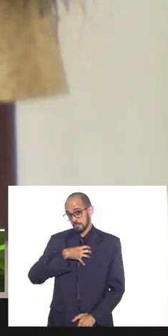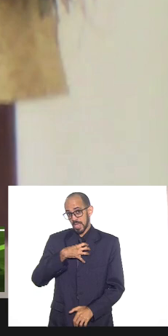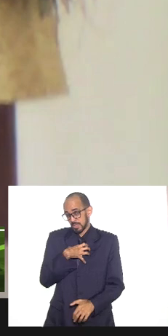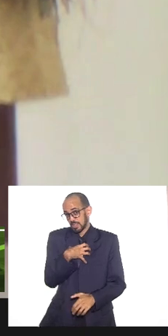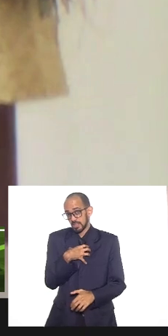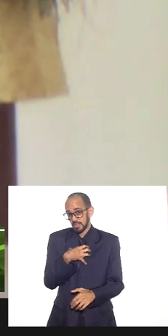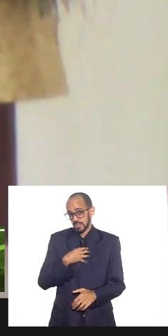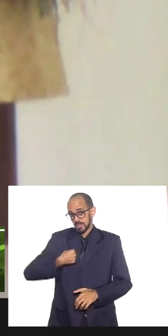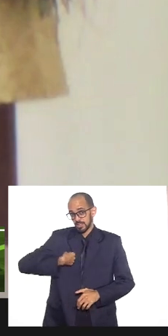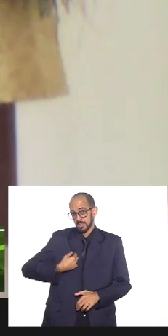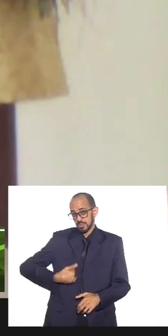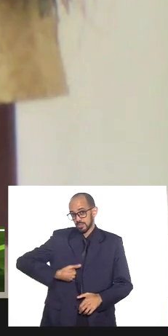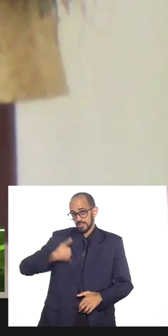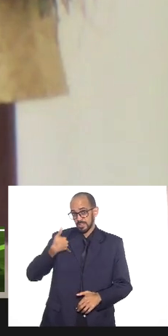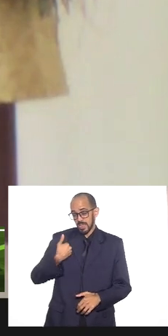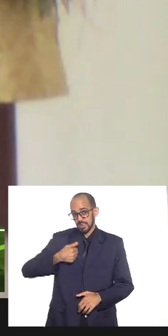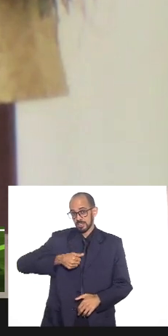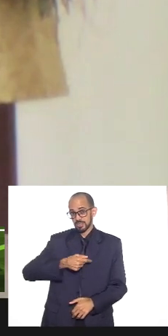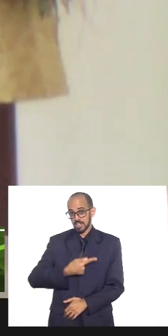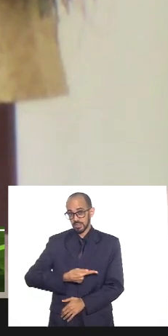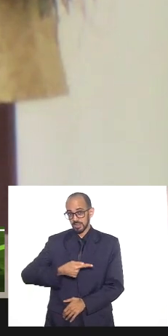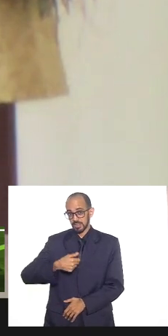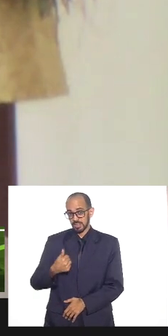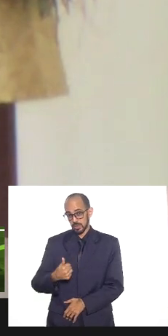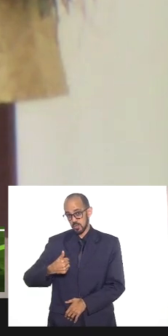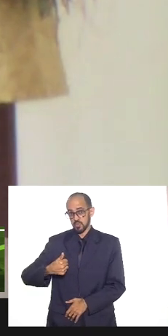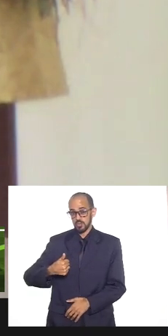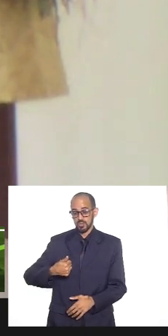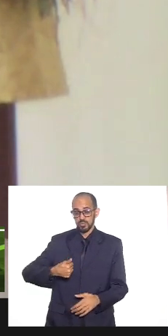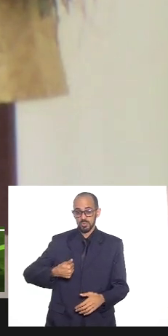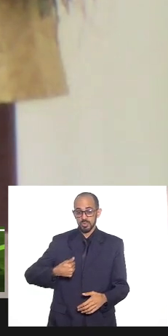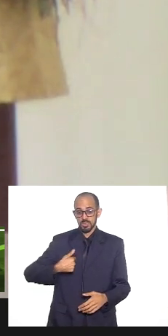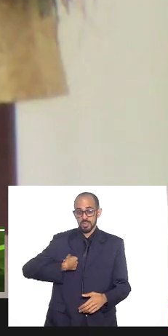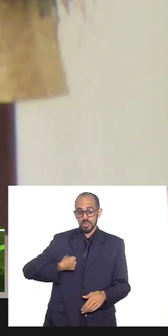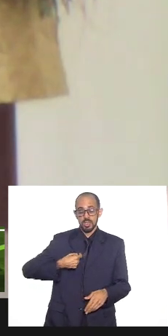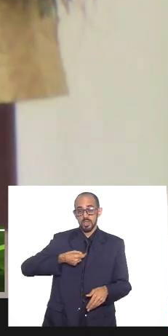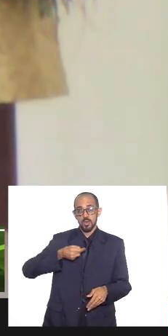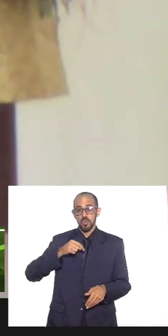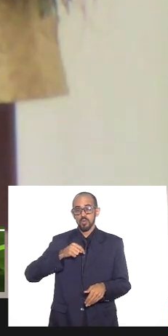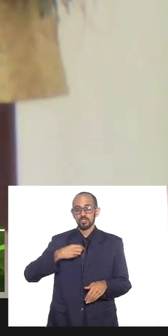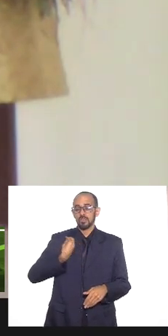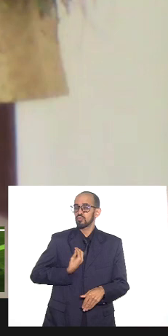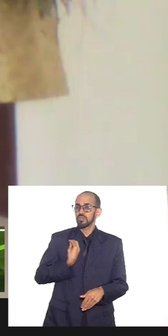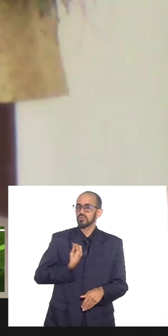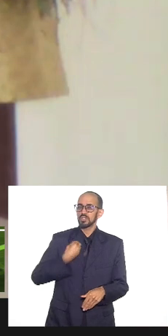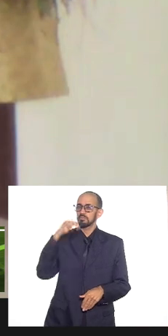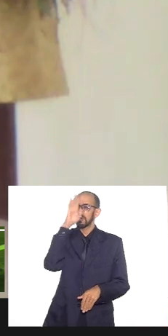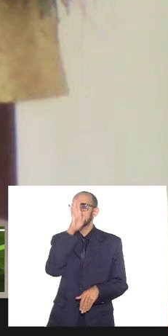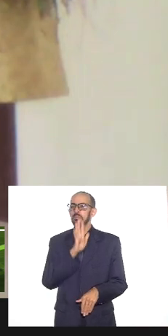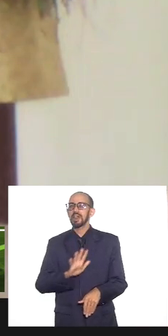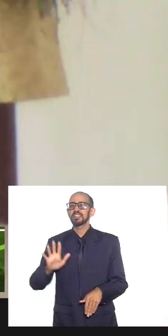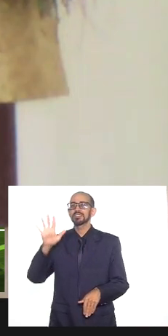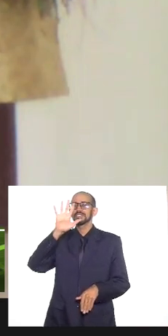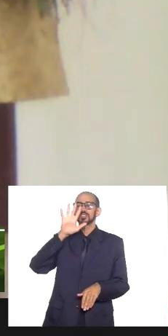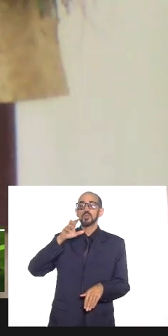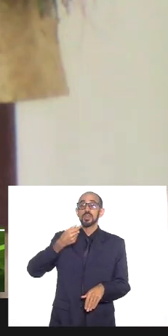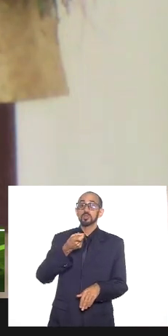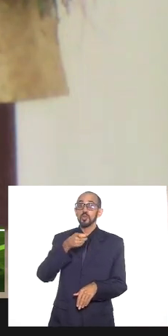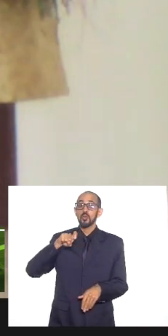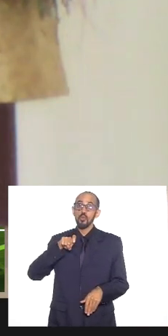71 anos, sou um baiano que vivia aí pelo Brasil e lá fora, saí, sou um ex-seminarista,